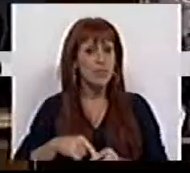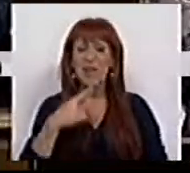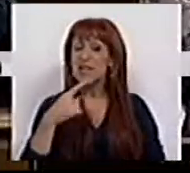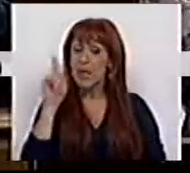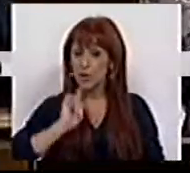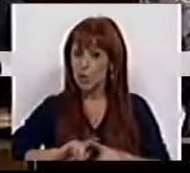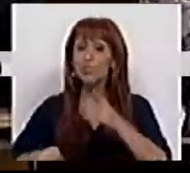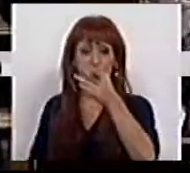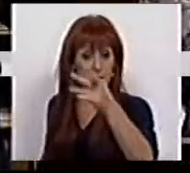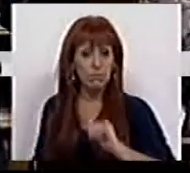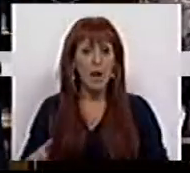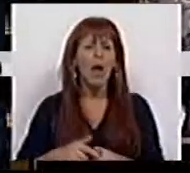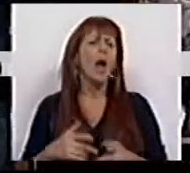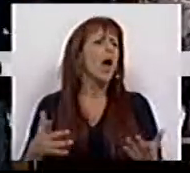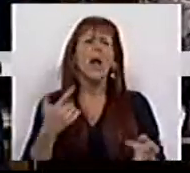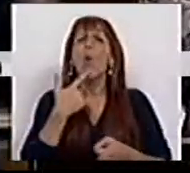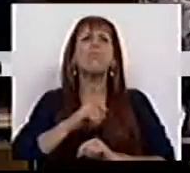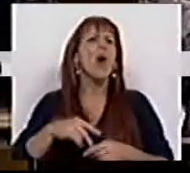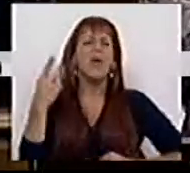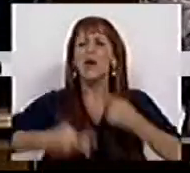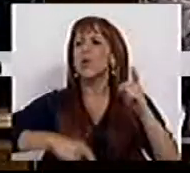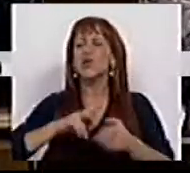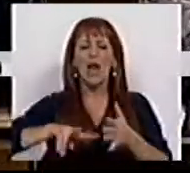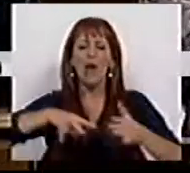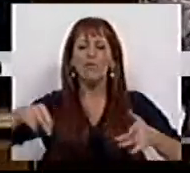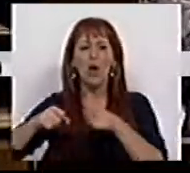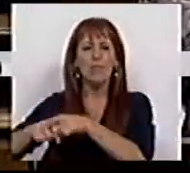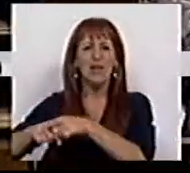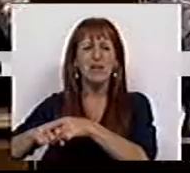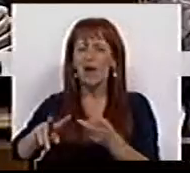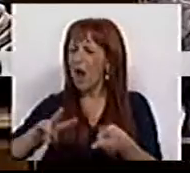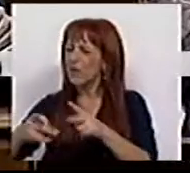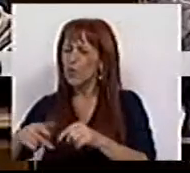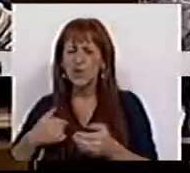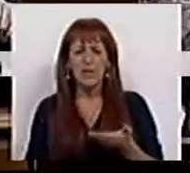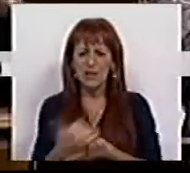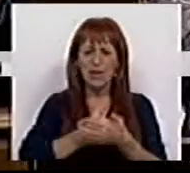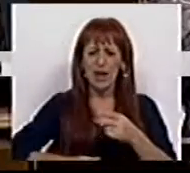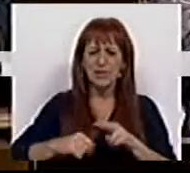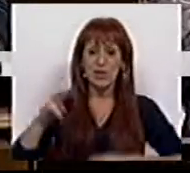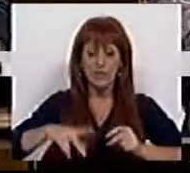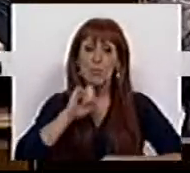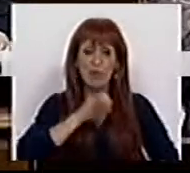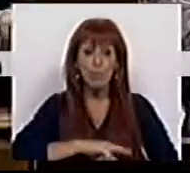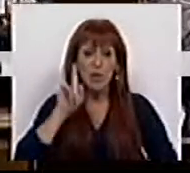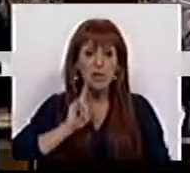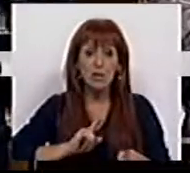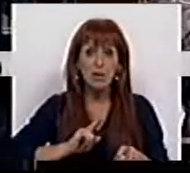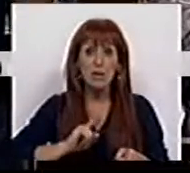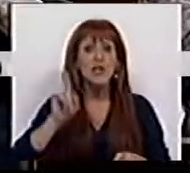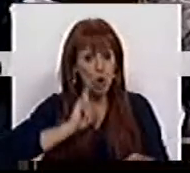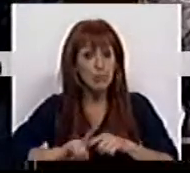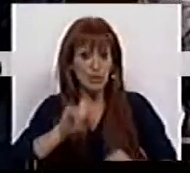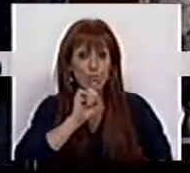dizia a Sra. Deputada, que não podemos analisar uma reforma pela alteração da receita fiscal, mas podemos, Sra. Secretária de Estado,